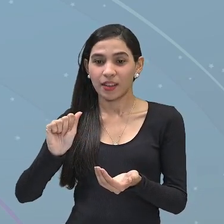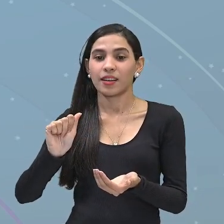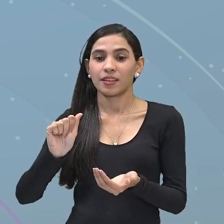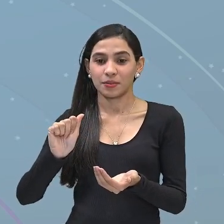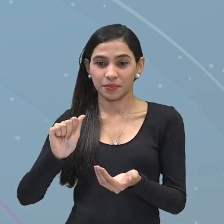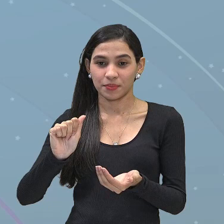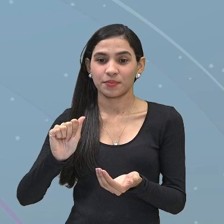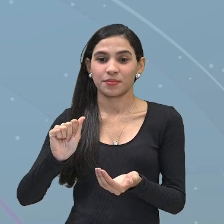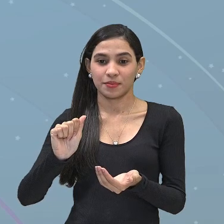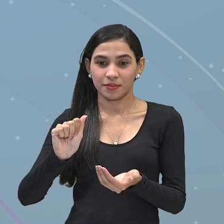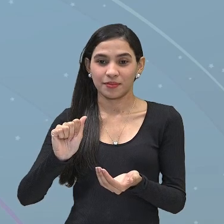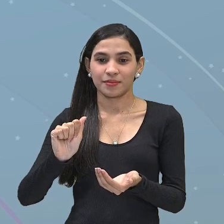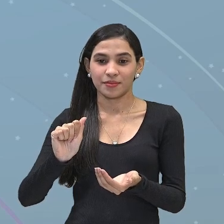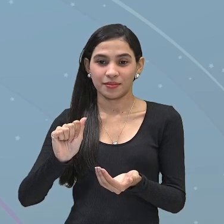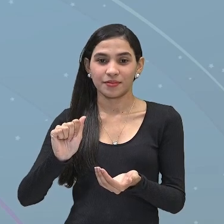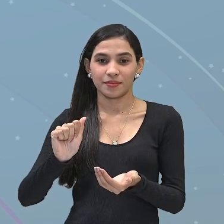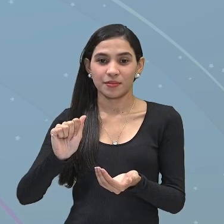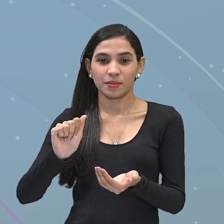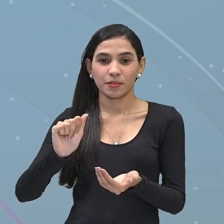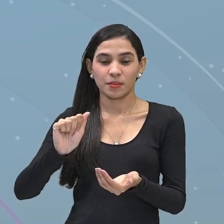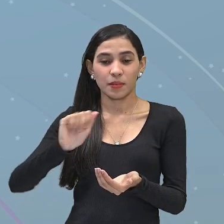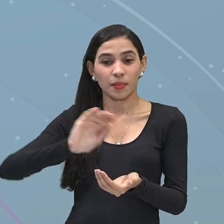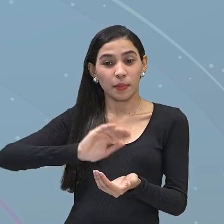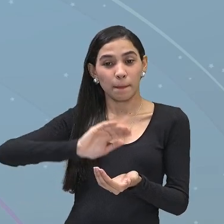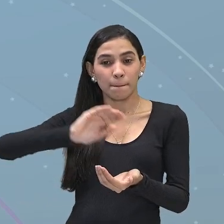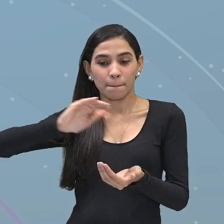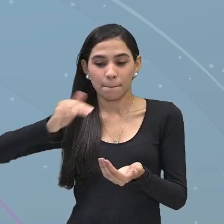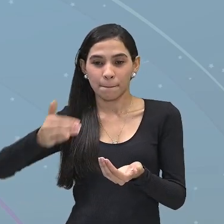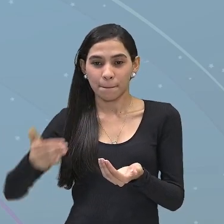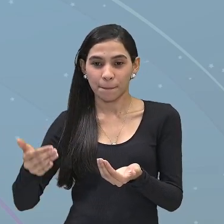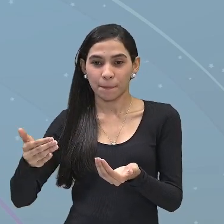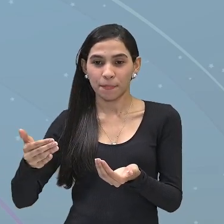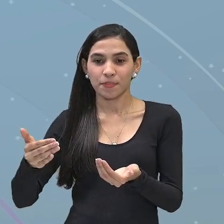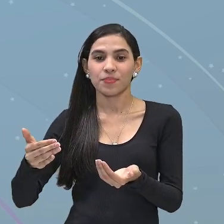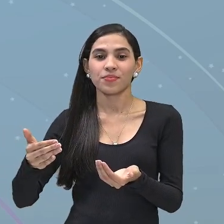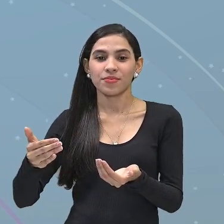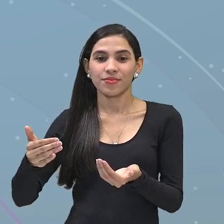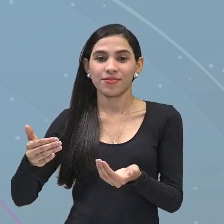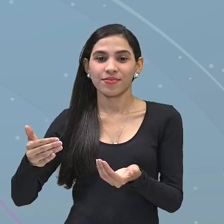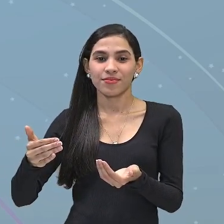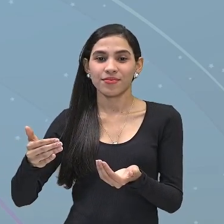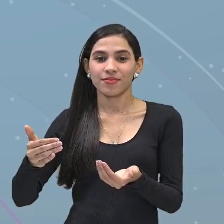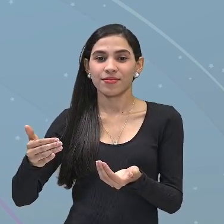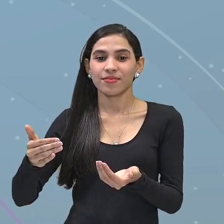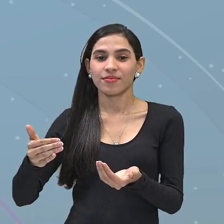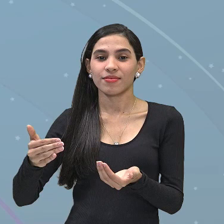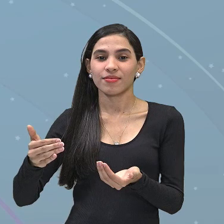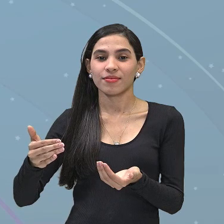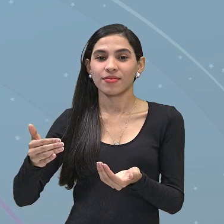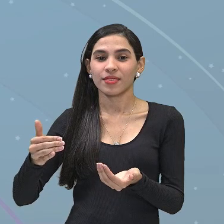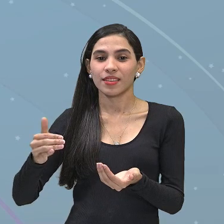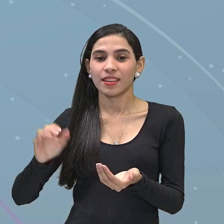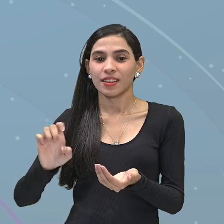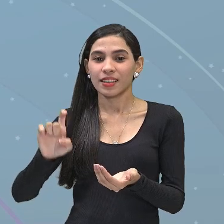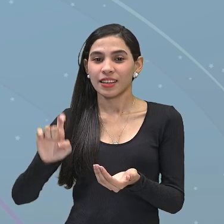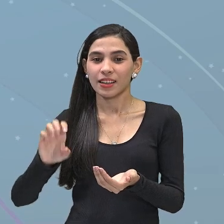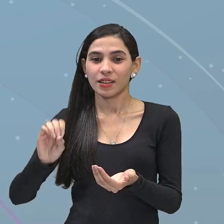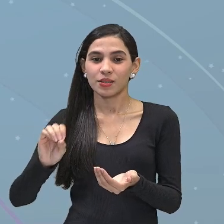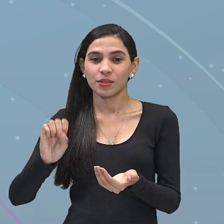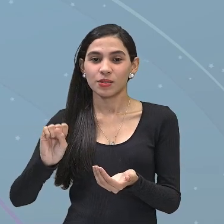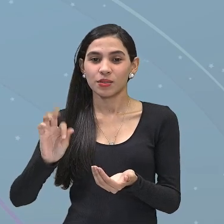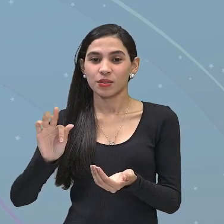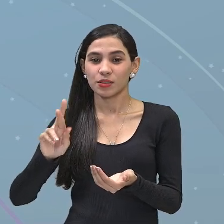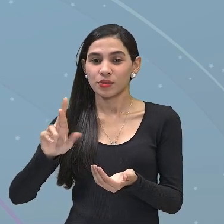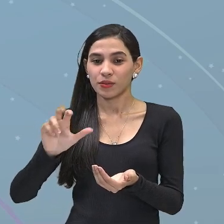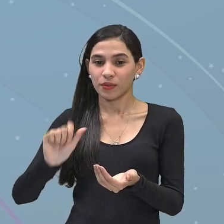ionosfera. E a última camada é a exosfera. Vejam aí,